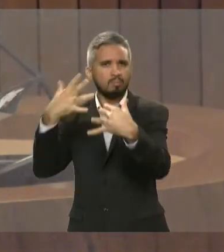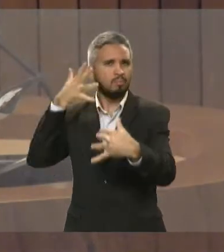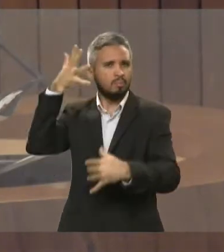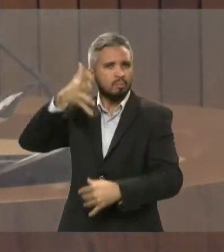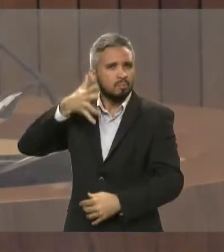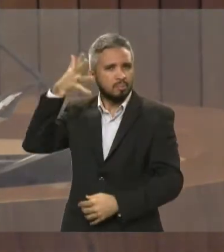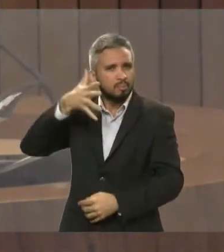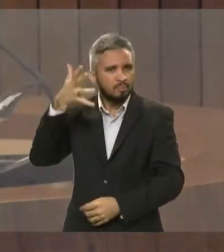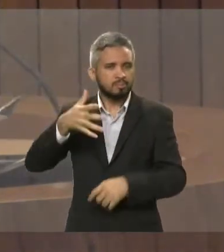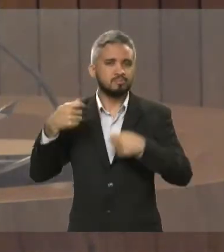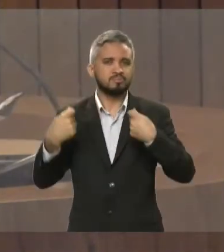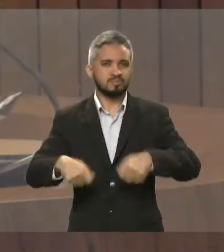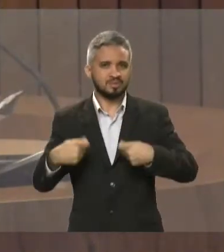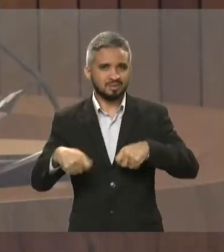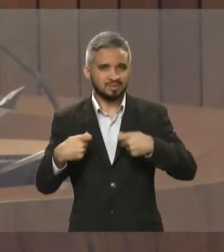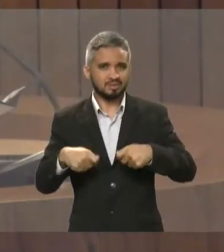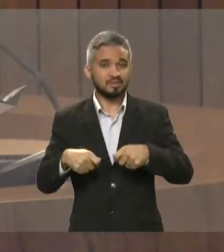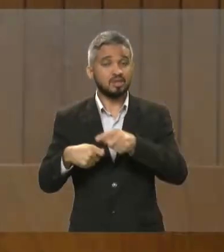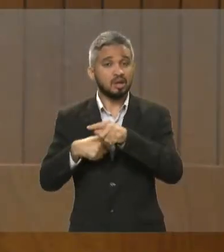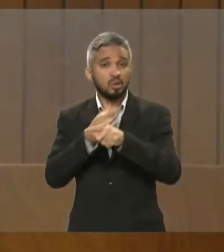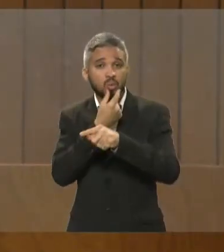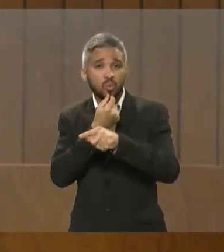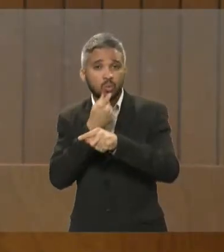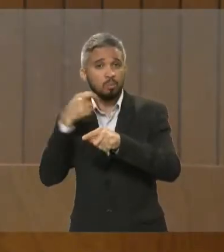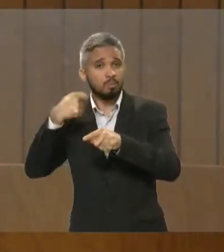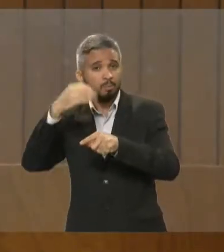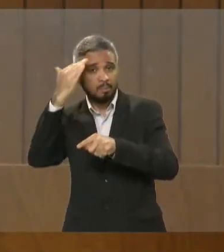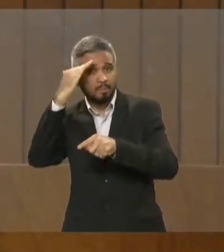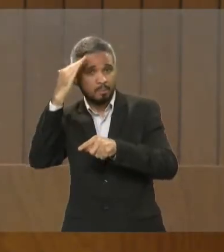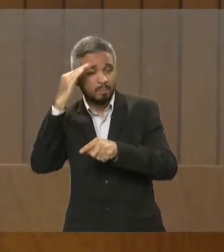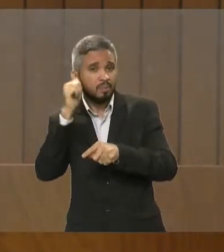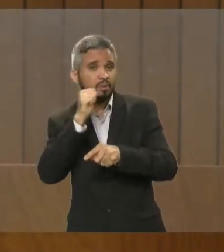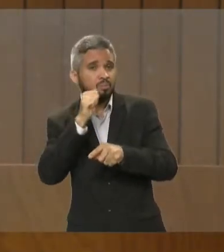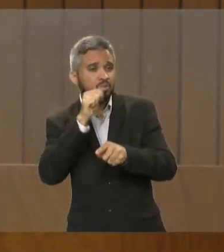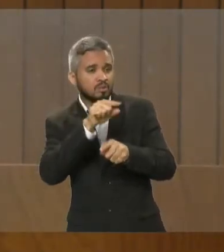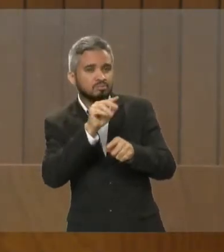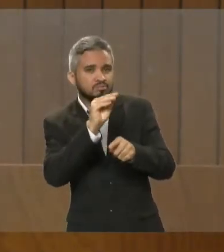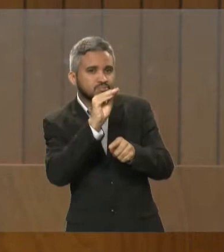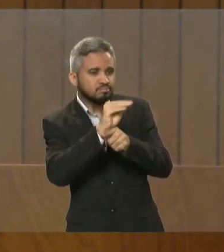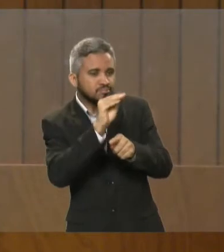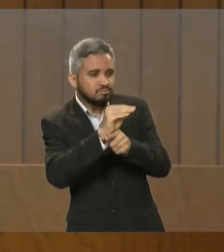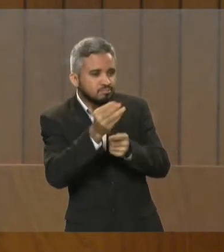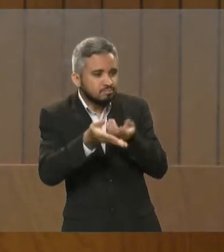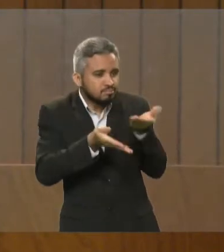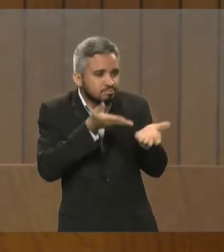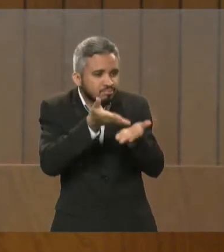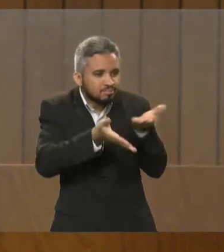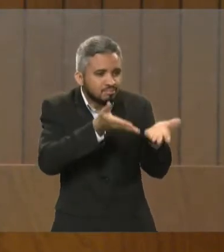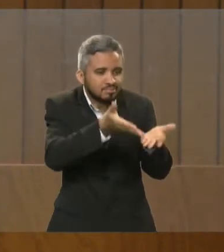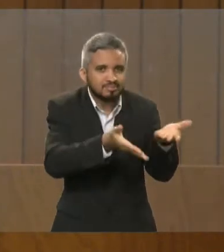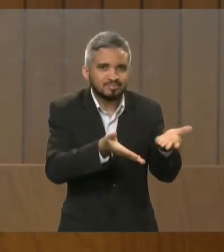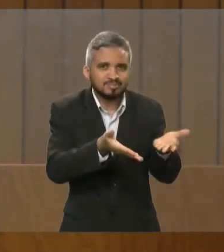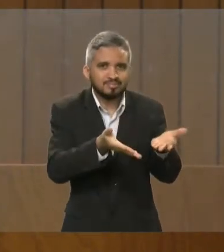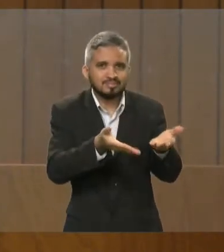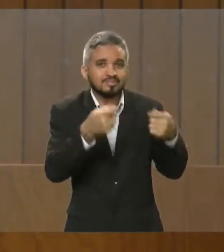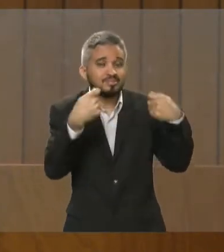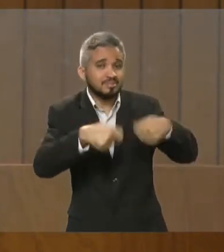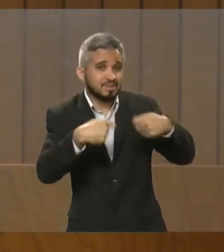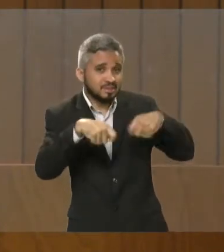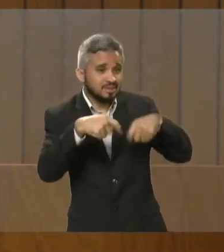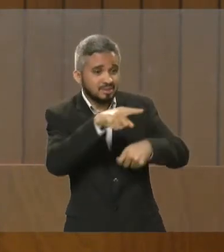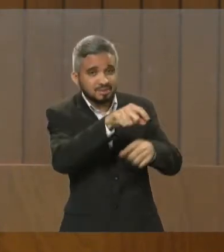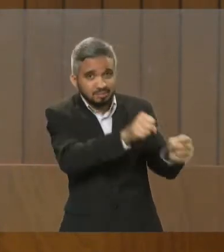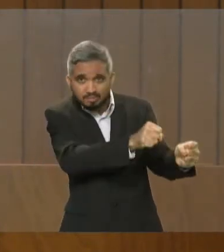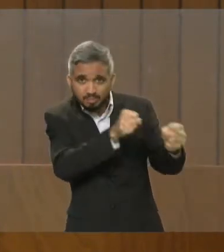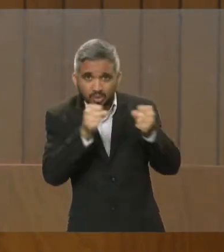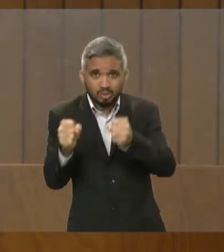elas precisam ser trabalhadas, elas precisam ter espaço de poder, elas são o amigo dos homens,